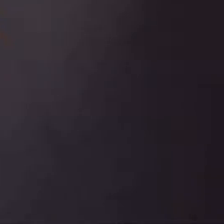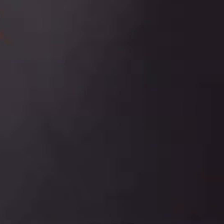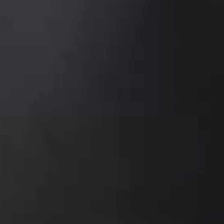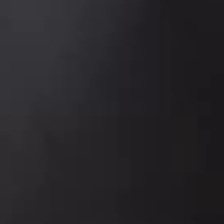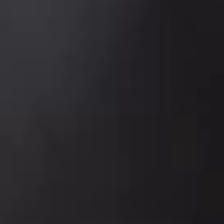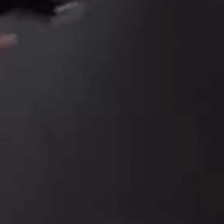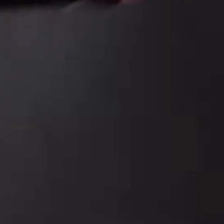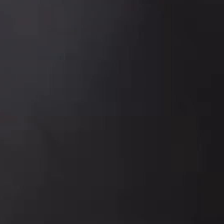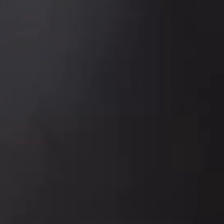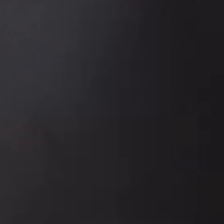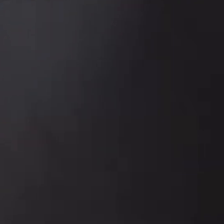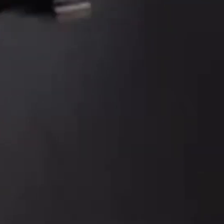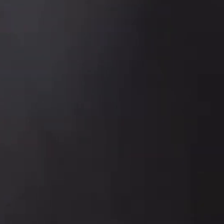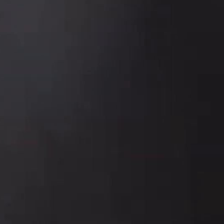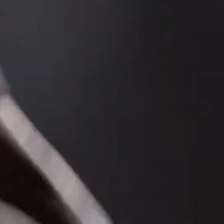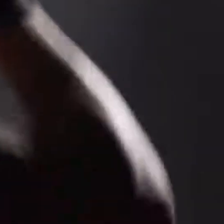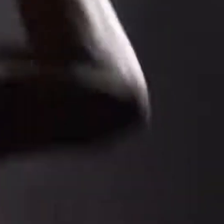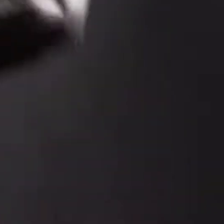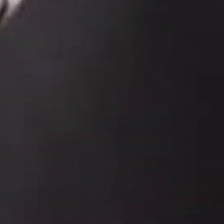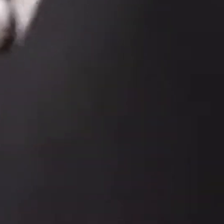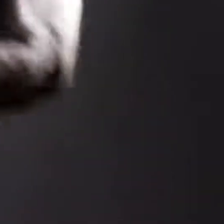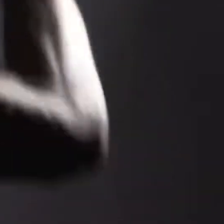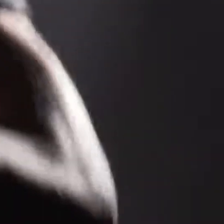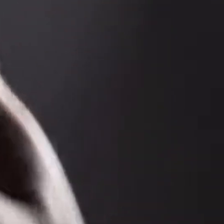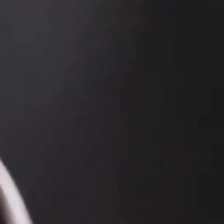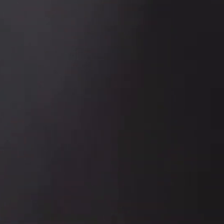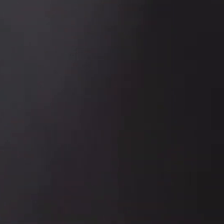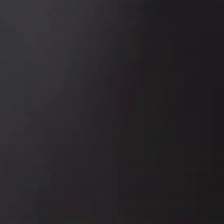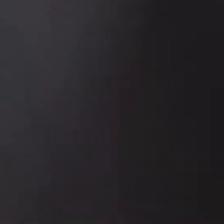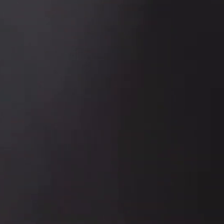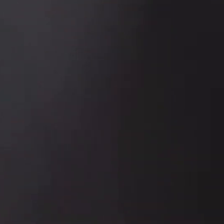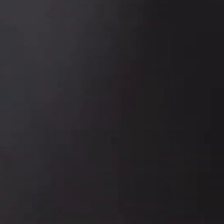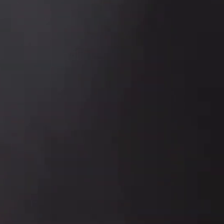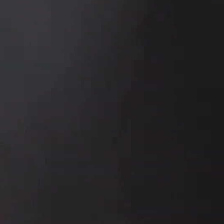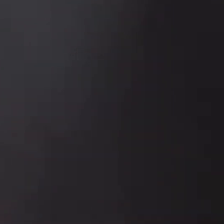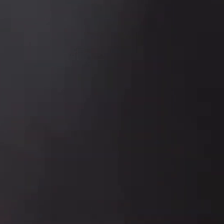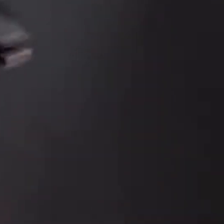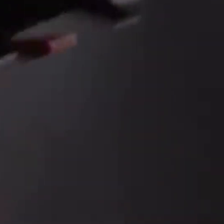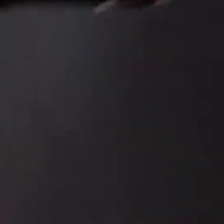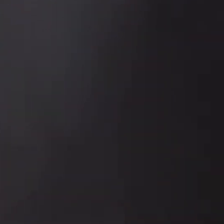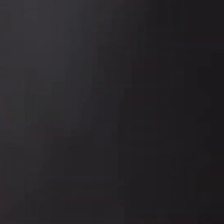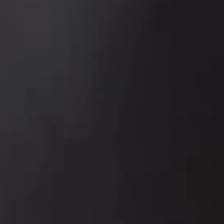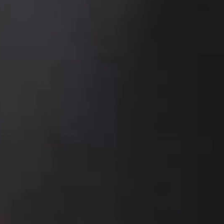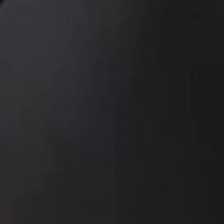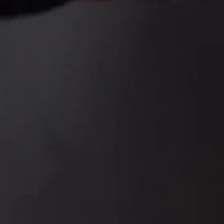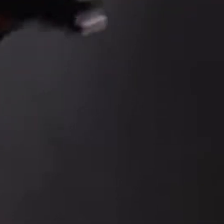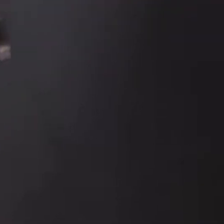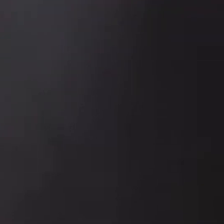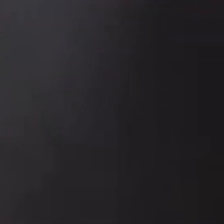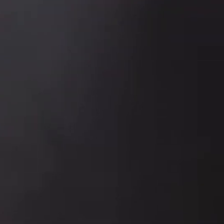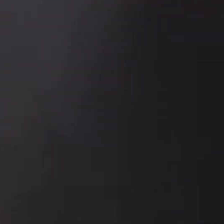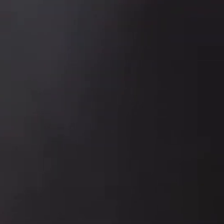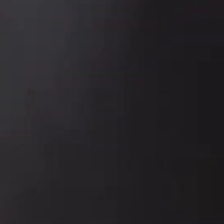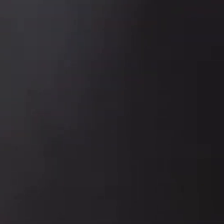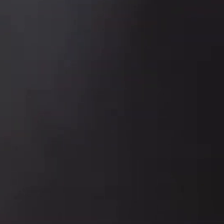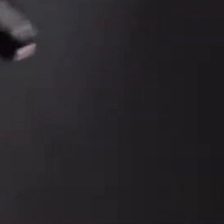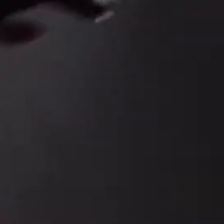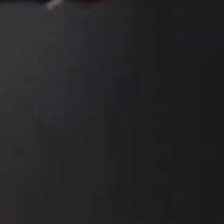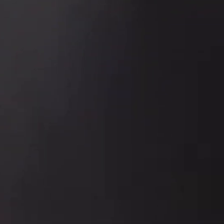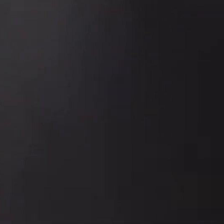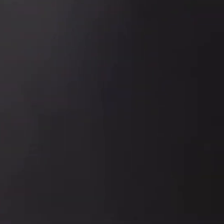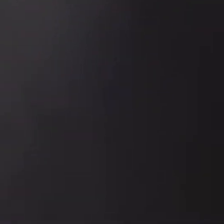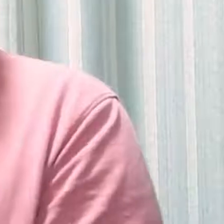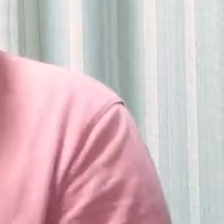Direito Comercial, Direito Consumidor, essas coisas, Direito Médico. E eu estava dando aula.